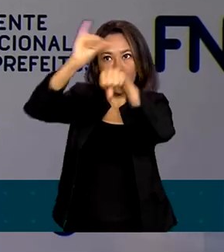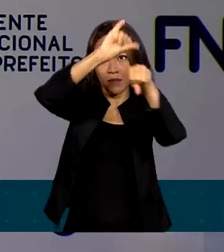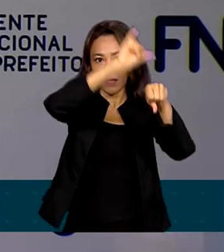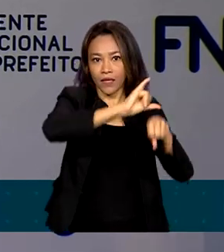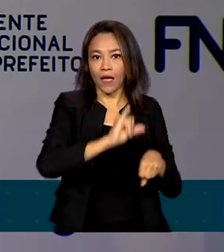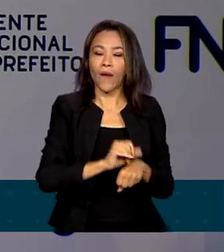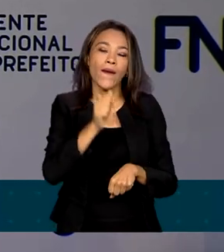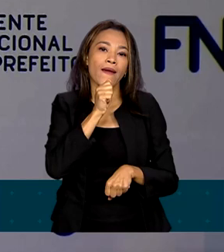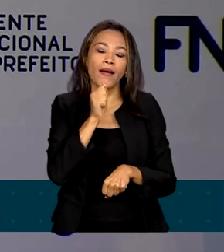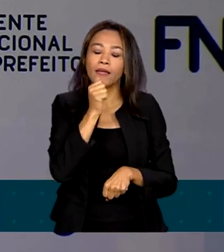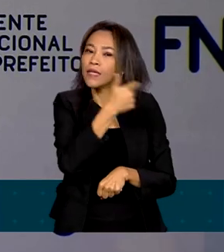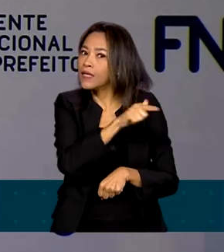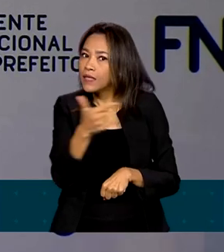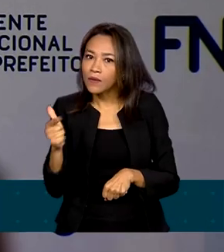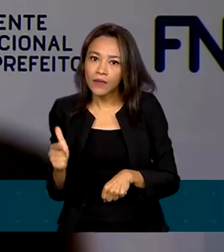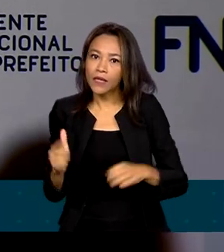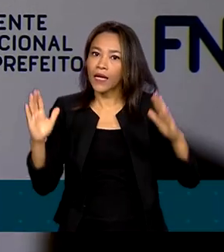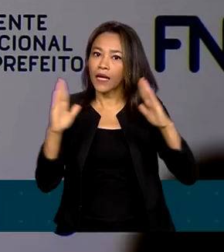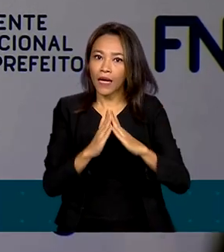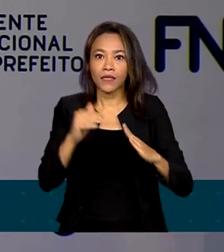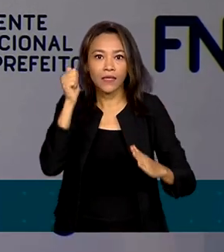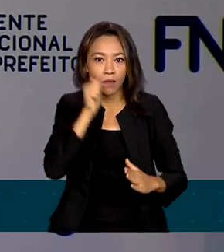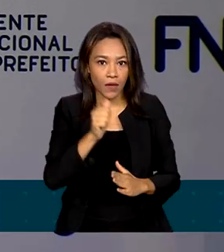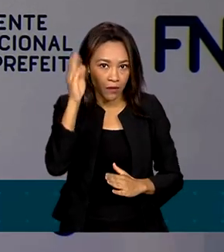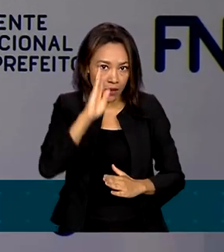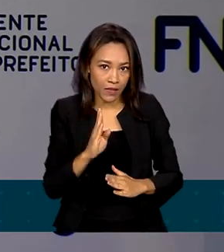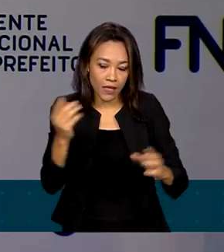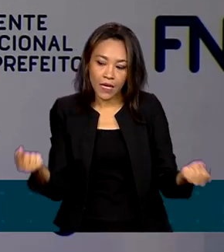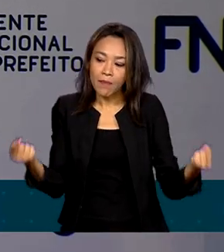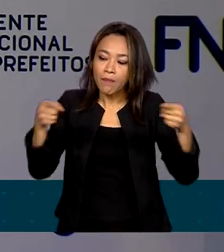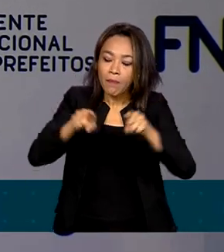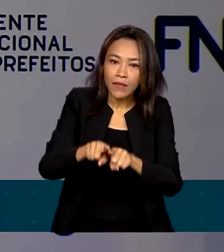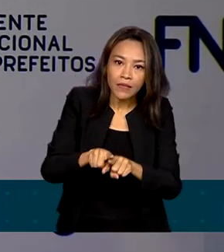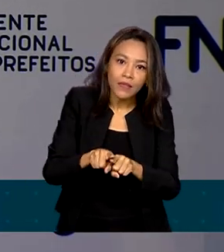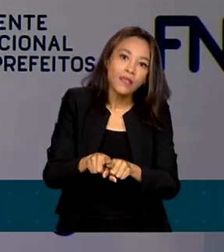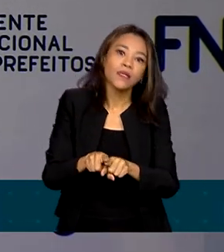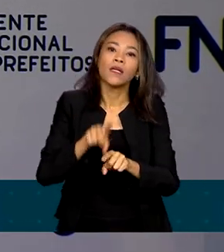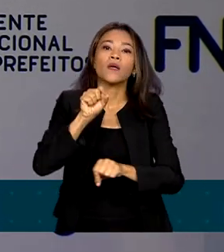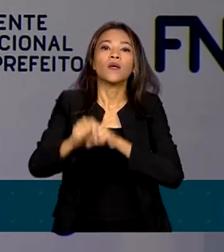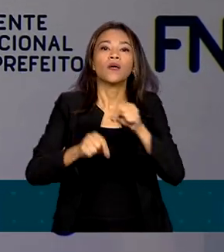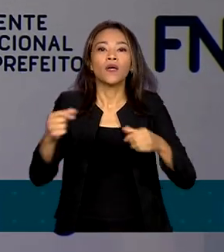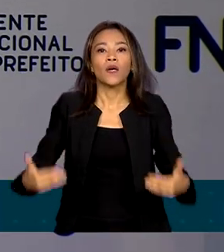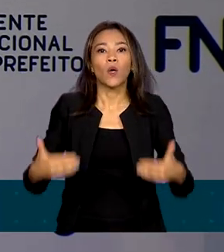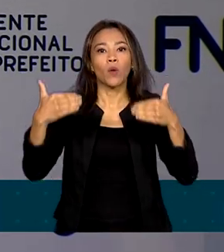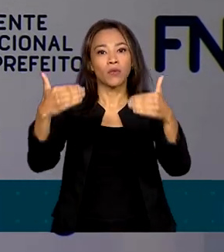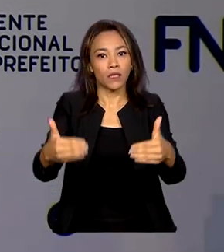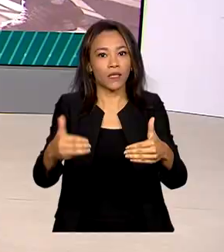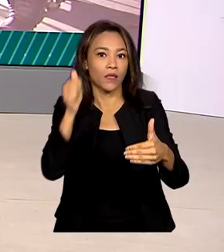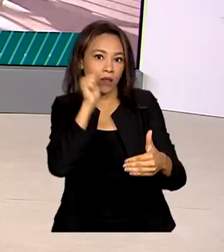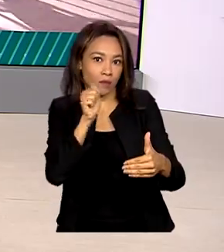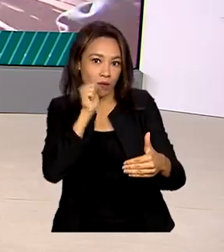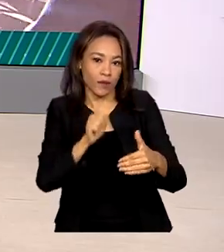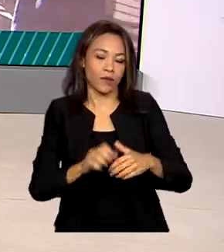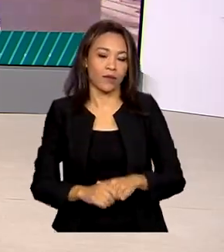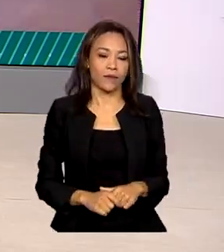possuem unidades da Casa da Mulher Brasileira, em parceria com o Ministério das Mulheres.